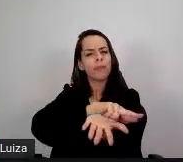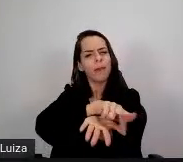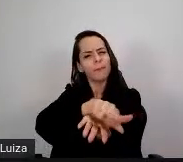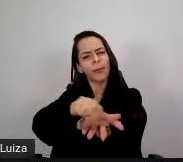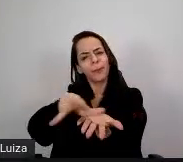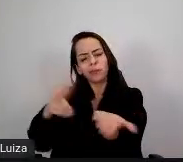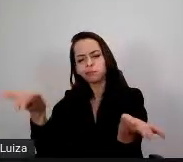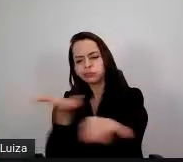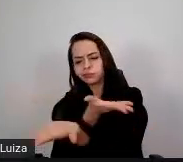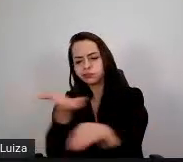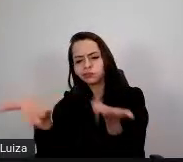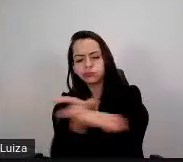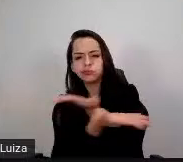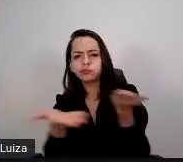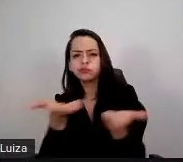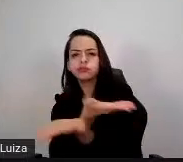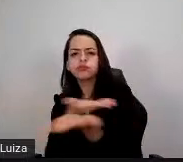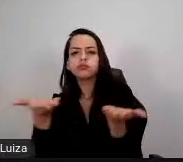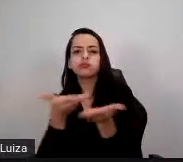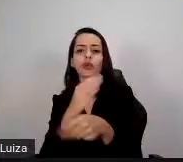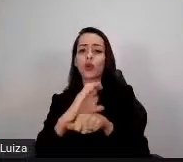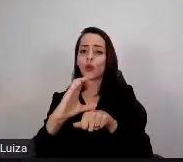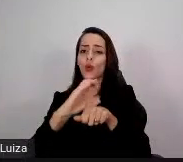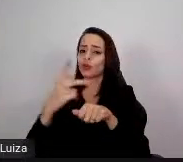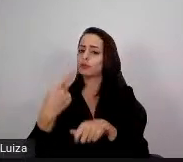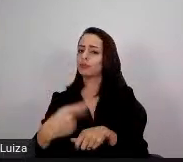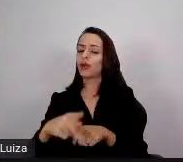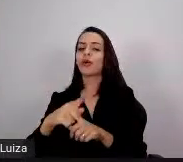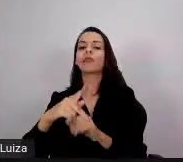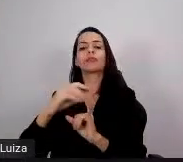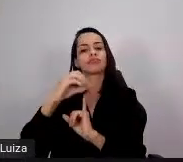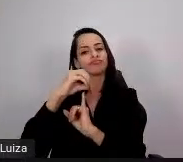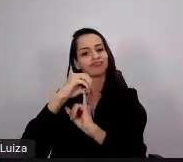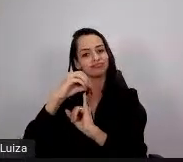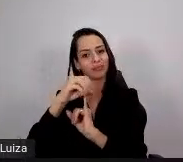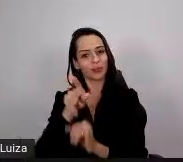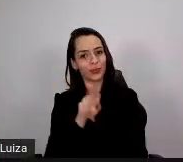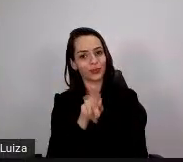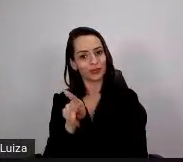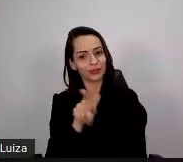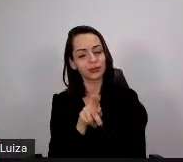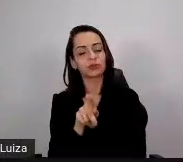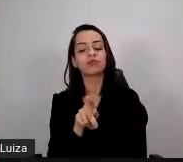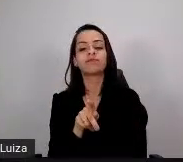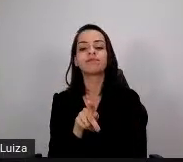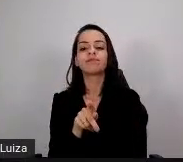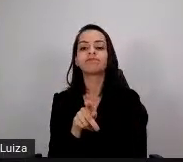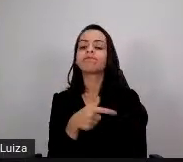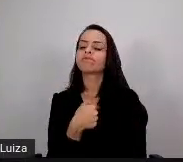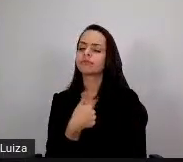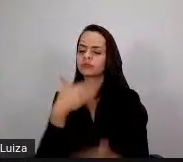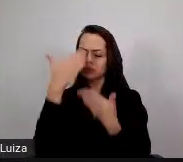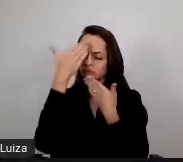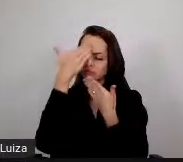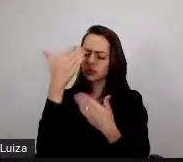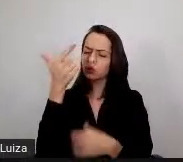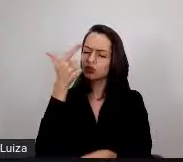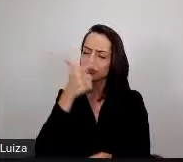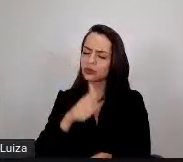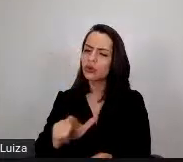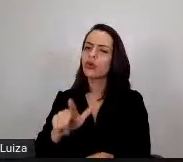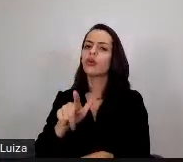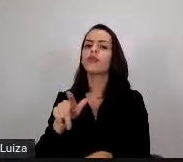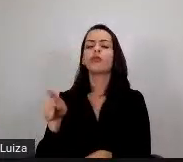continuada dos docentes do IFNMG. E nesse ponto, eu agradeço mais uma vez o Elton, então agradeço o Damione,